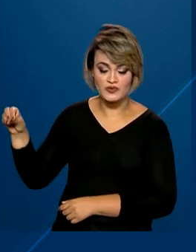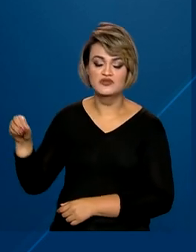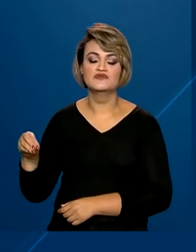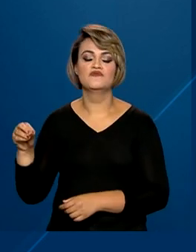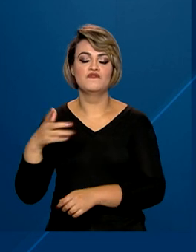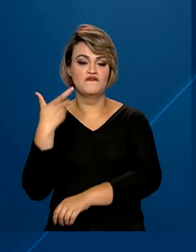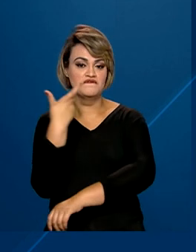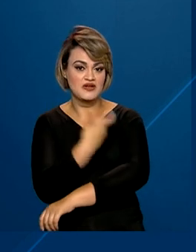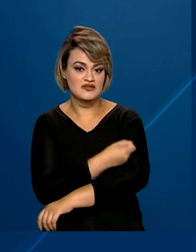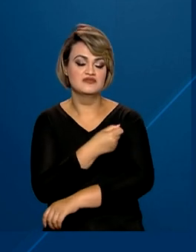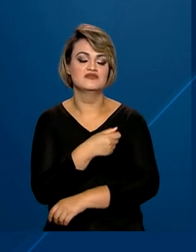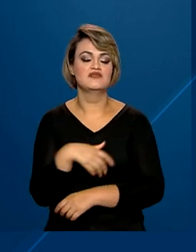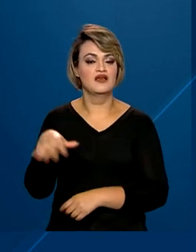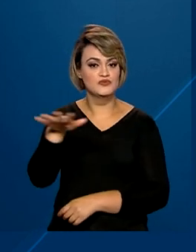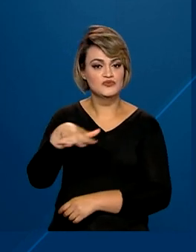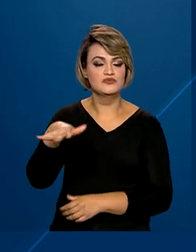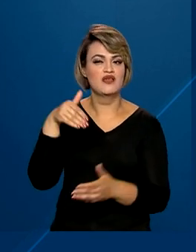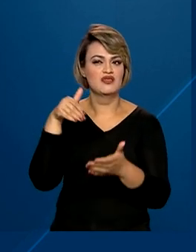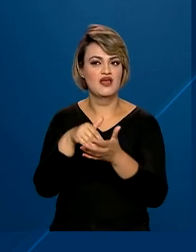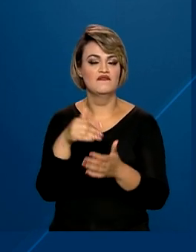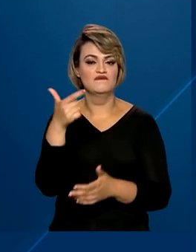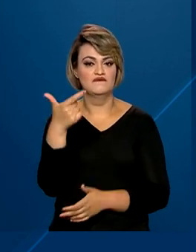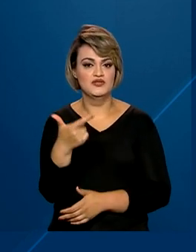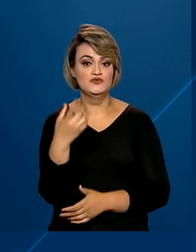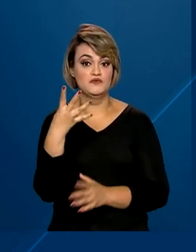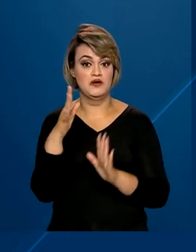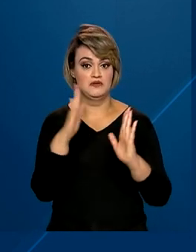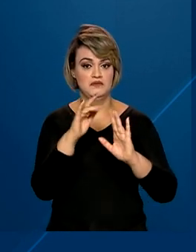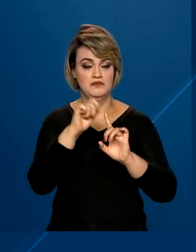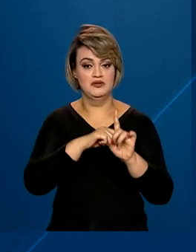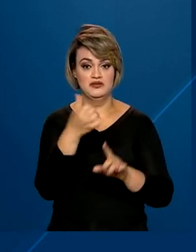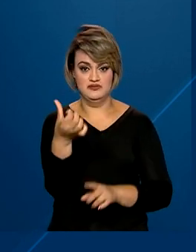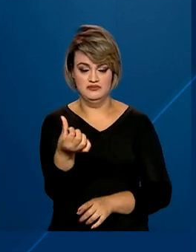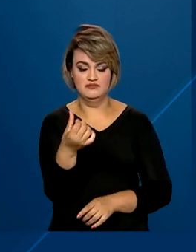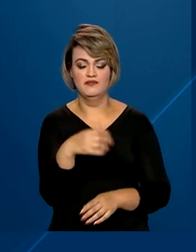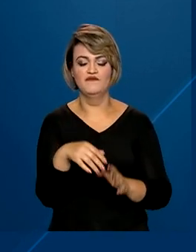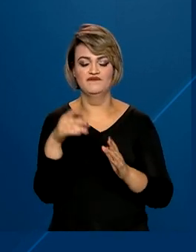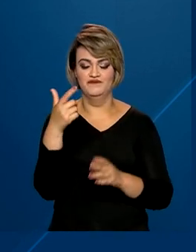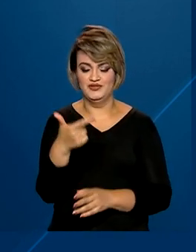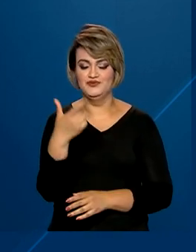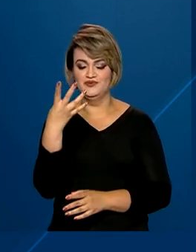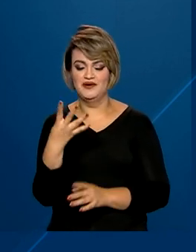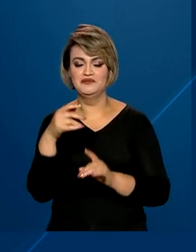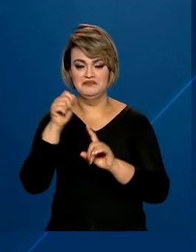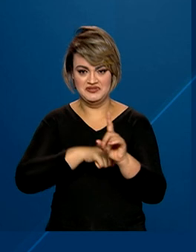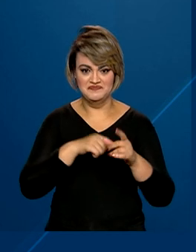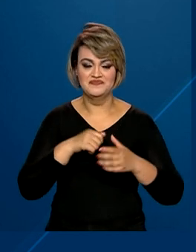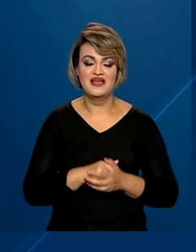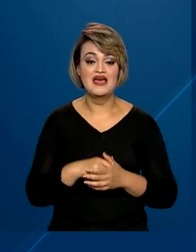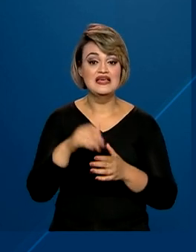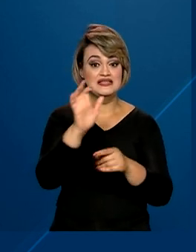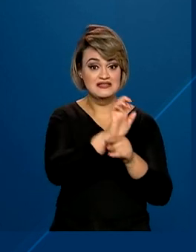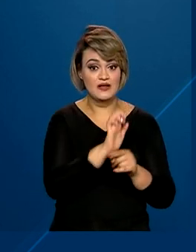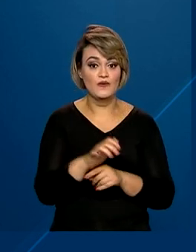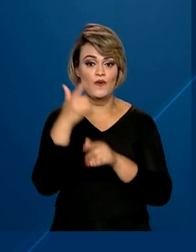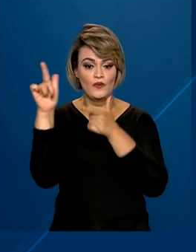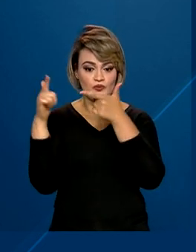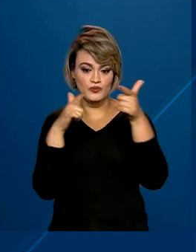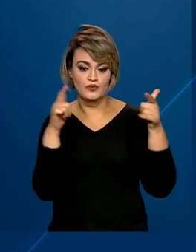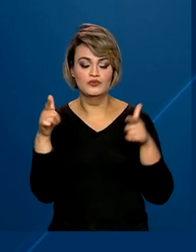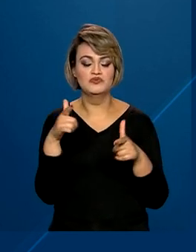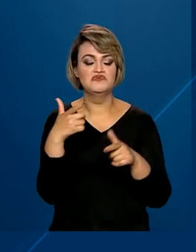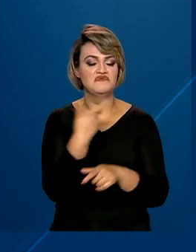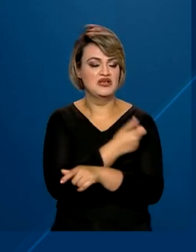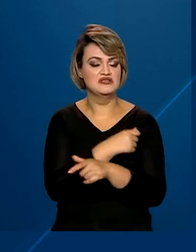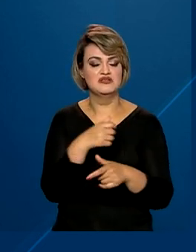os bovinos e bubalinos até 24 meses. Os outros estados imunizam o rebanho de todas